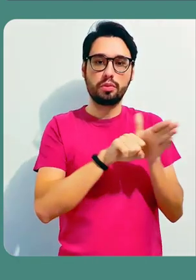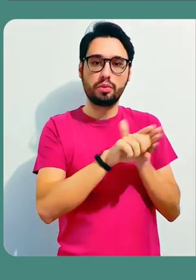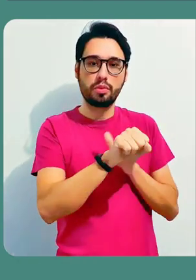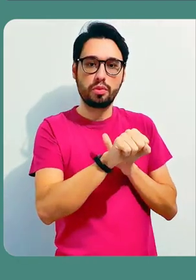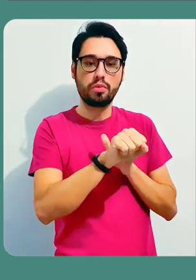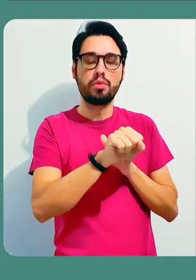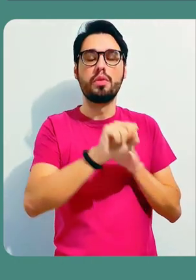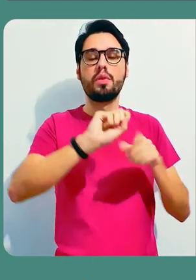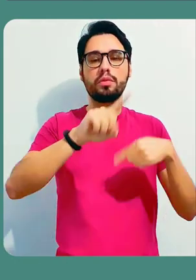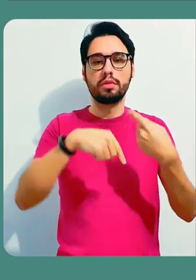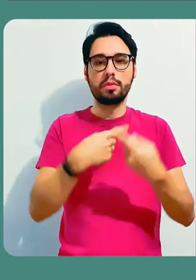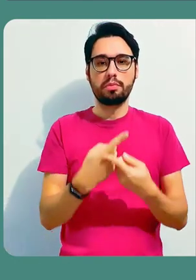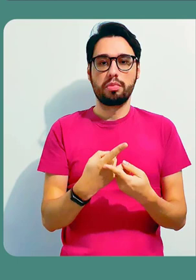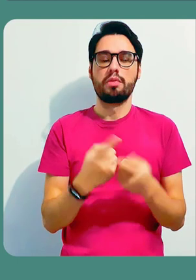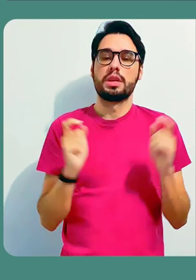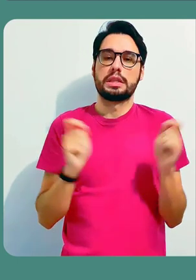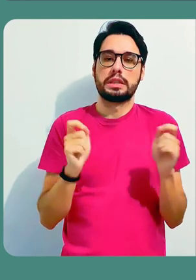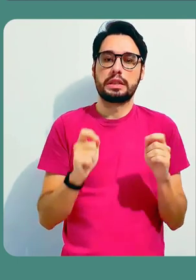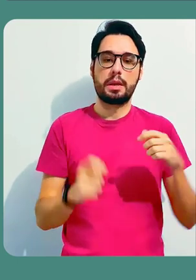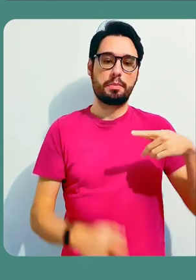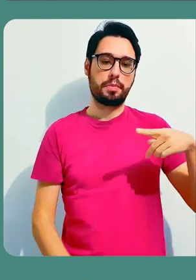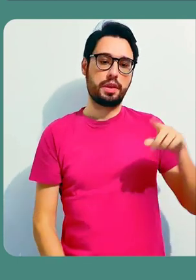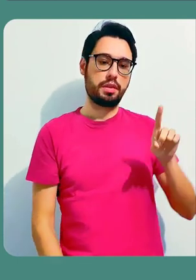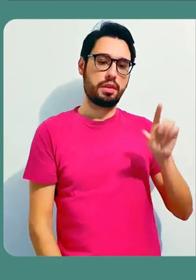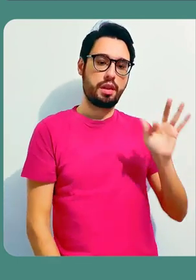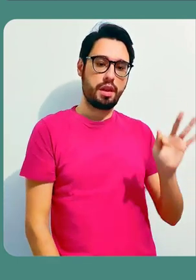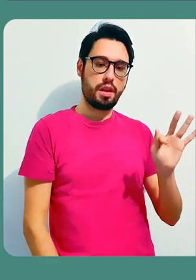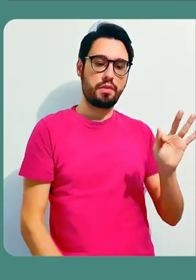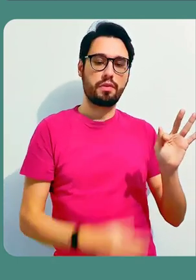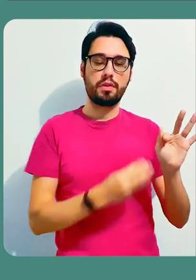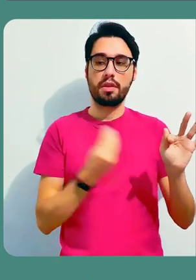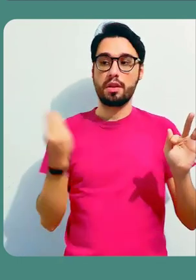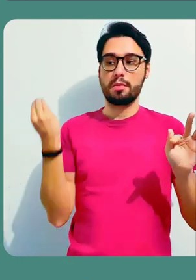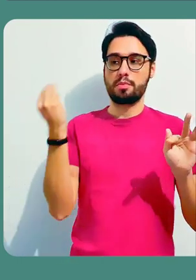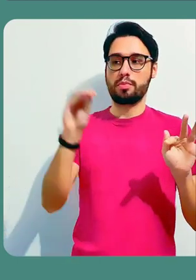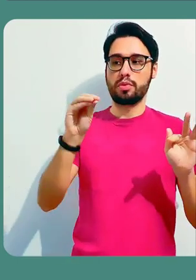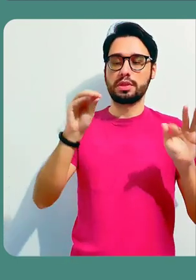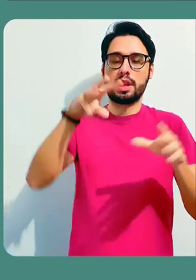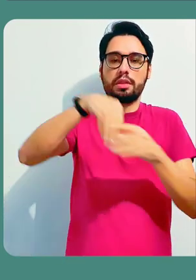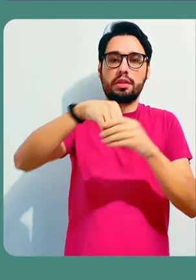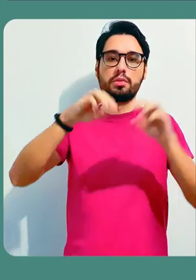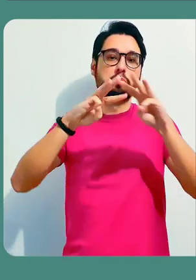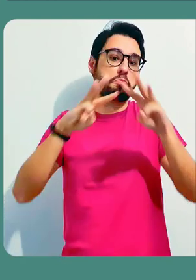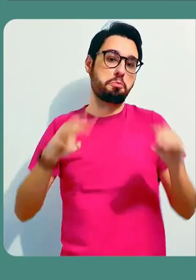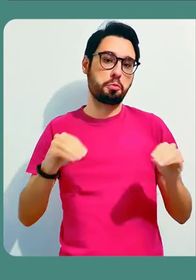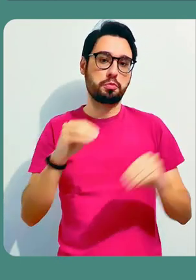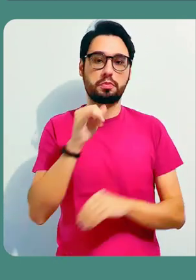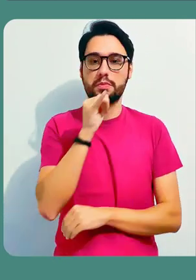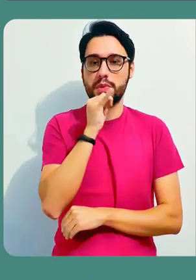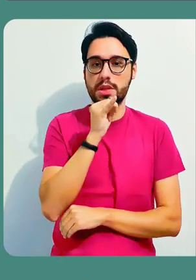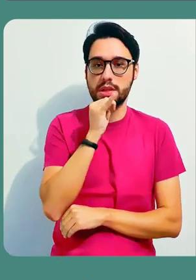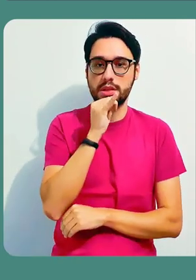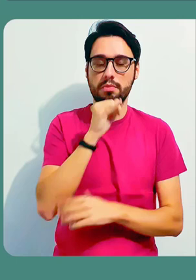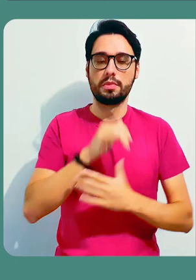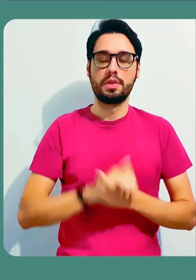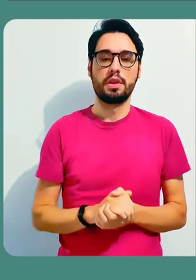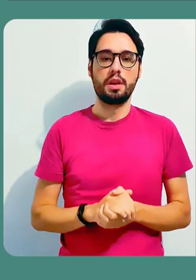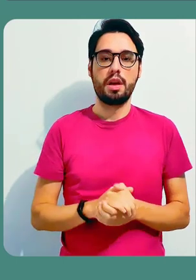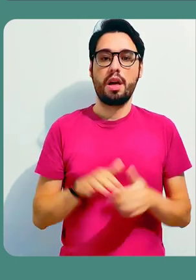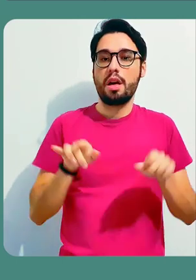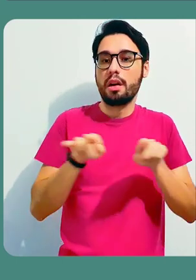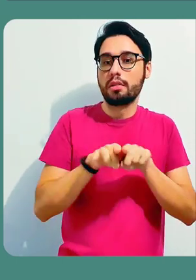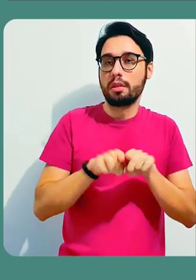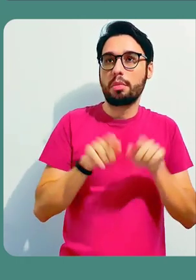e como ele fica salvo, eu posso depois converter isso aqui no arquivo PDF, por exemplo, e postar lá no